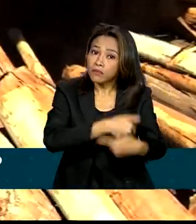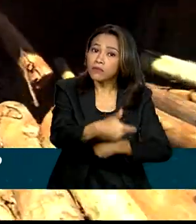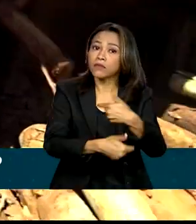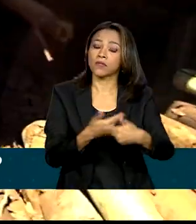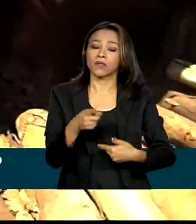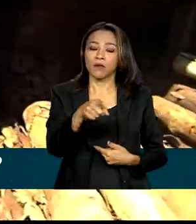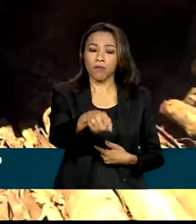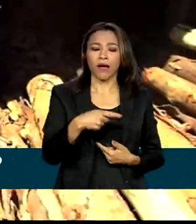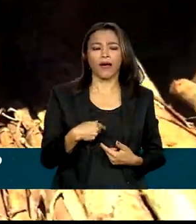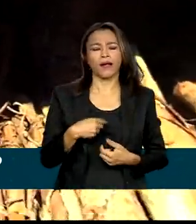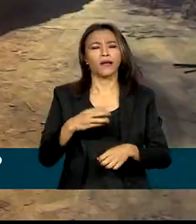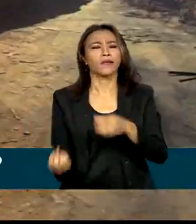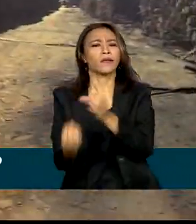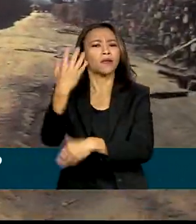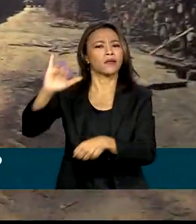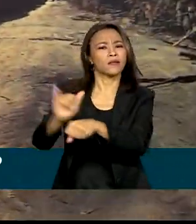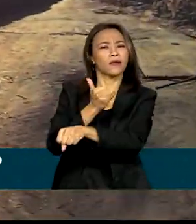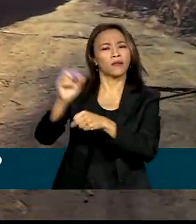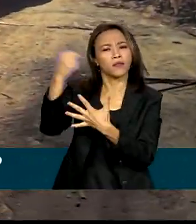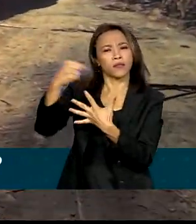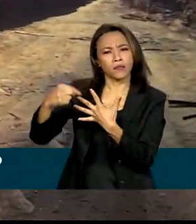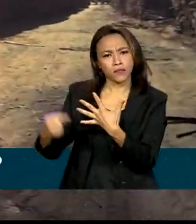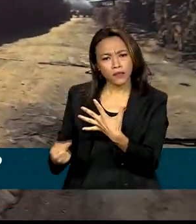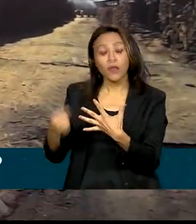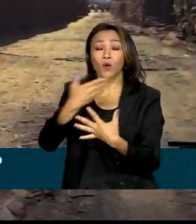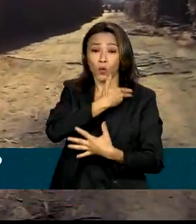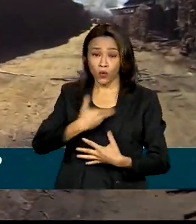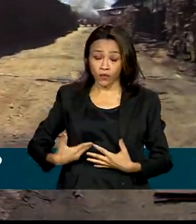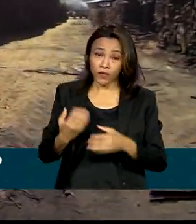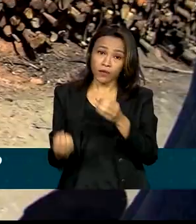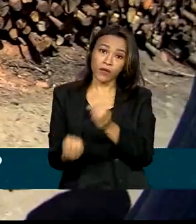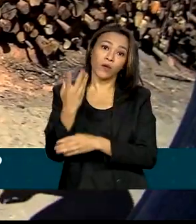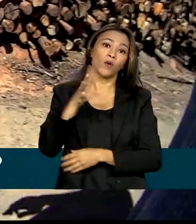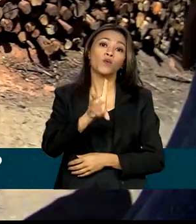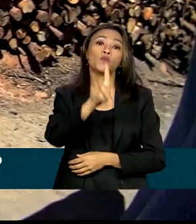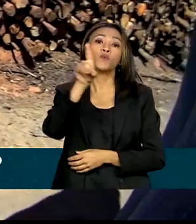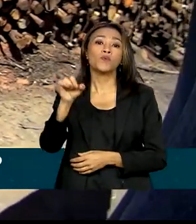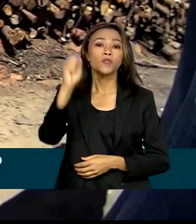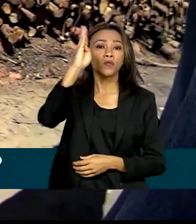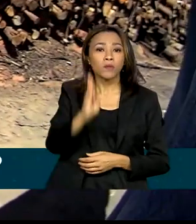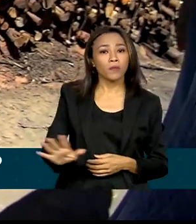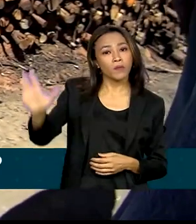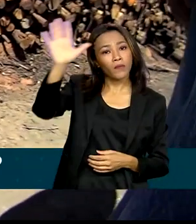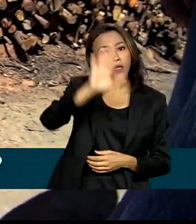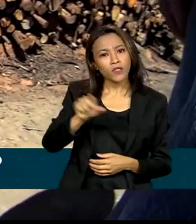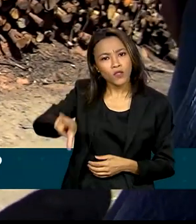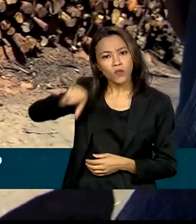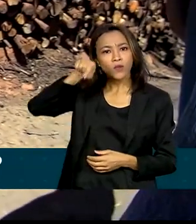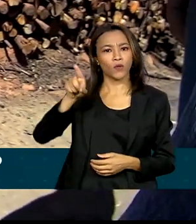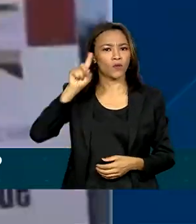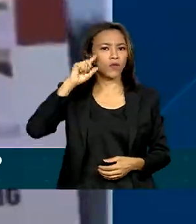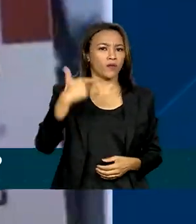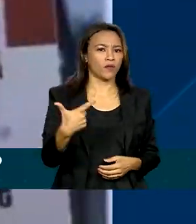de combate a esse crime, o governo criou uma data nacional. A escolha pelo dia 28 de janeiro é uma